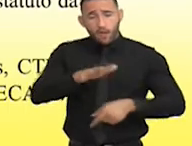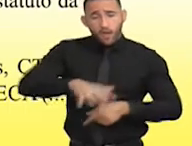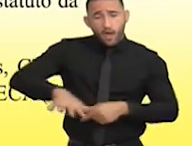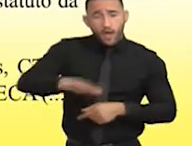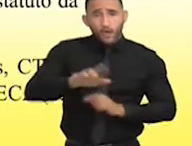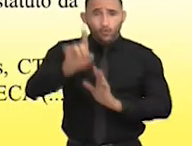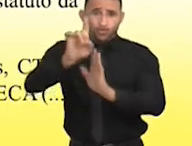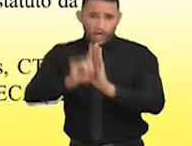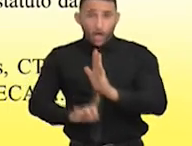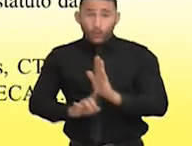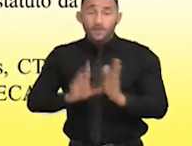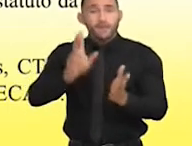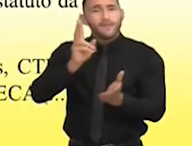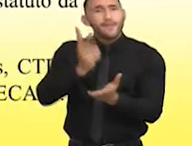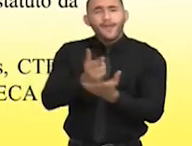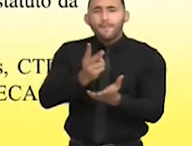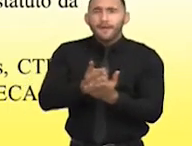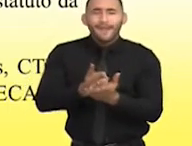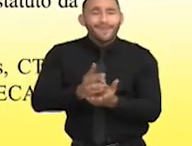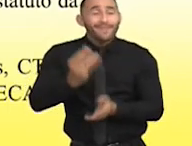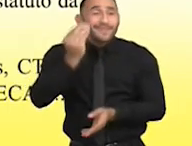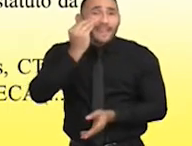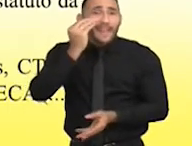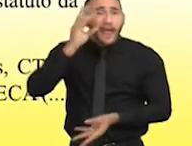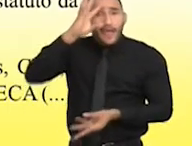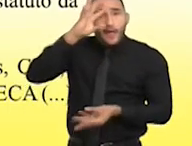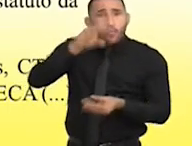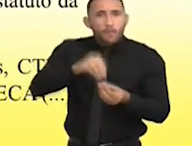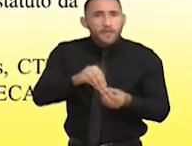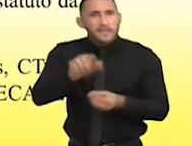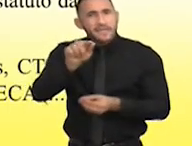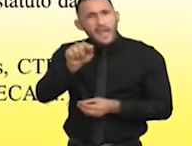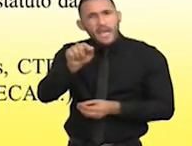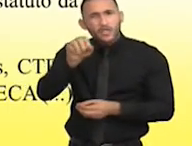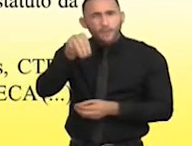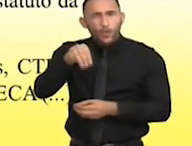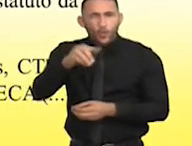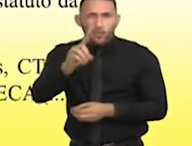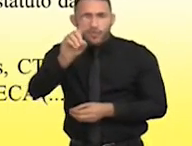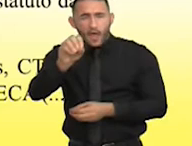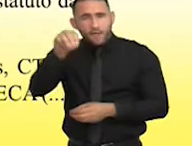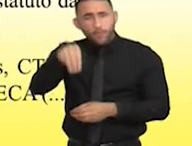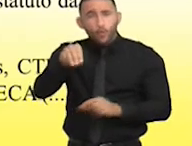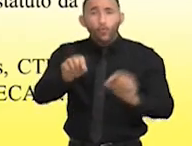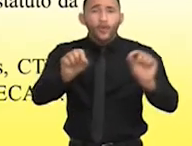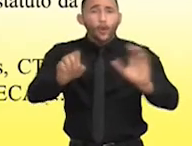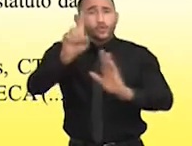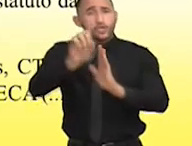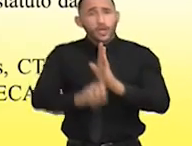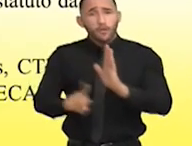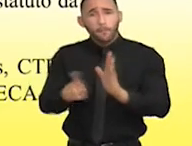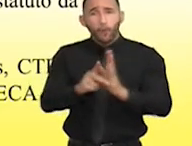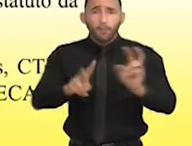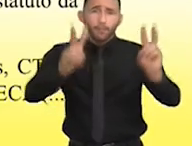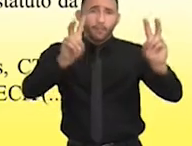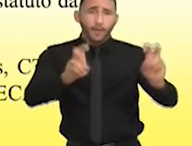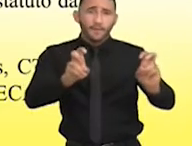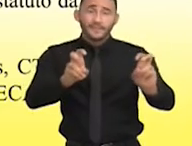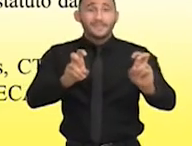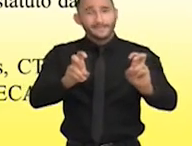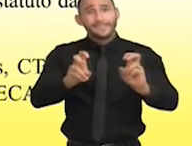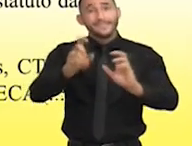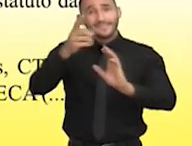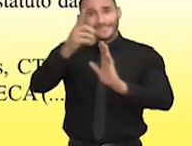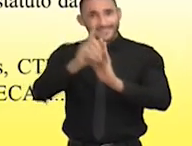resumir de maneira bem objetiva para tratar em sete, dez minutos um pouco sobre os direitos da pessoa com deficiência. Claro que, às vezes, é um pouco